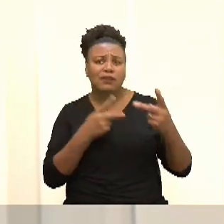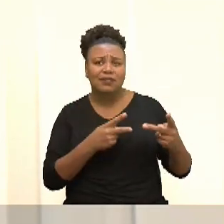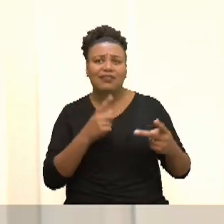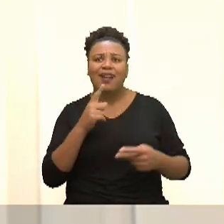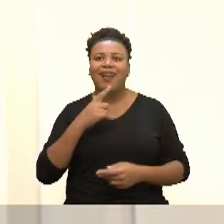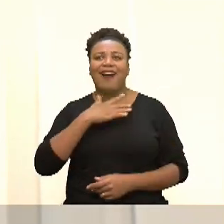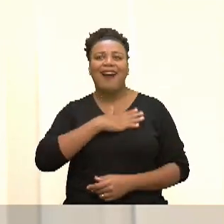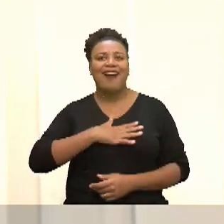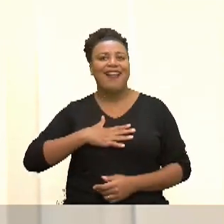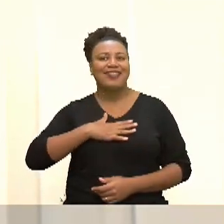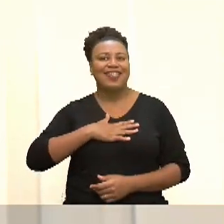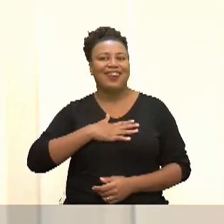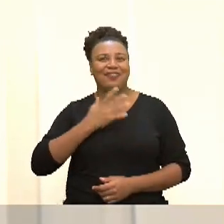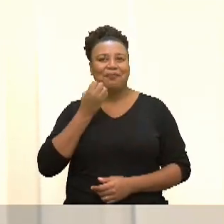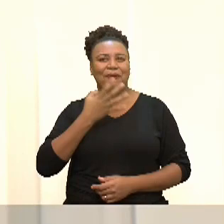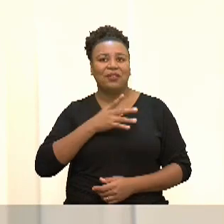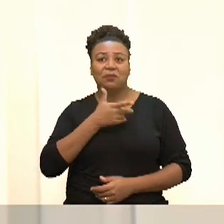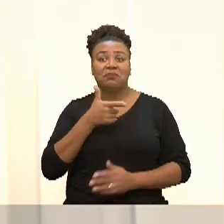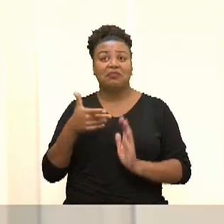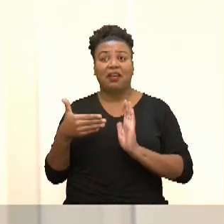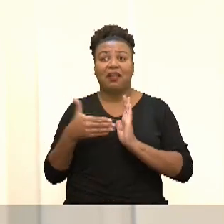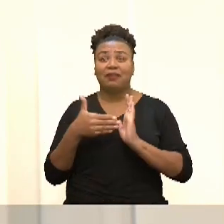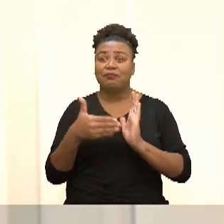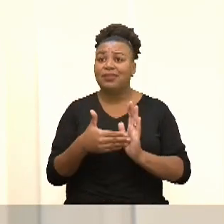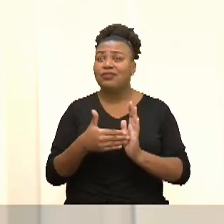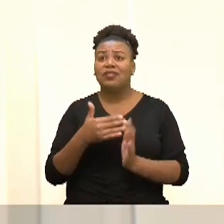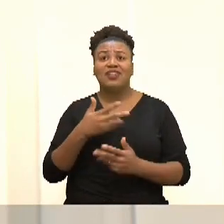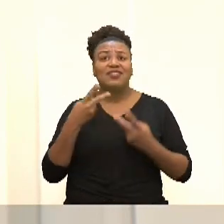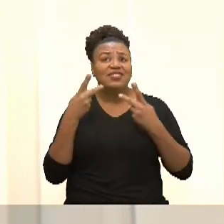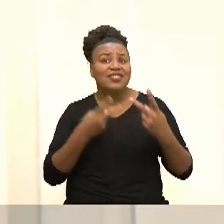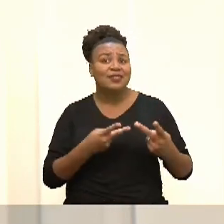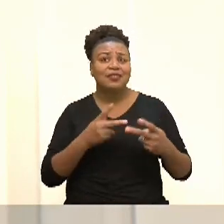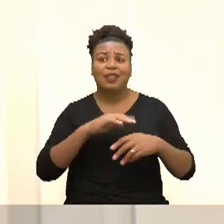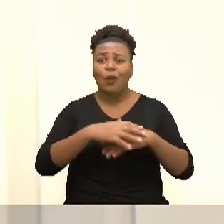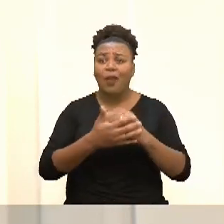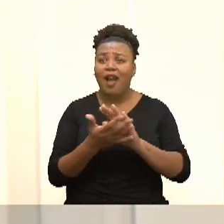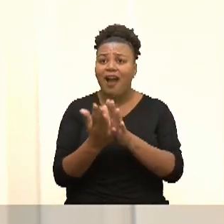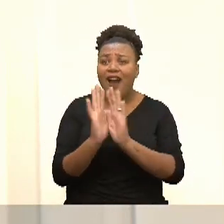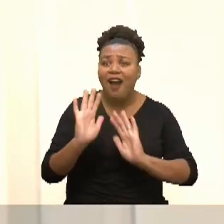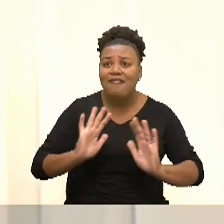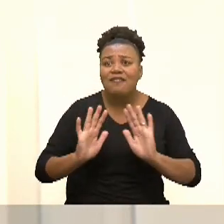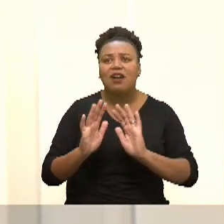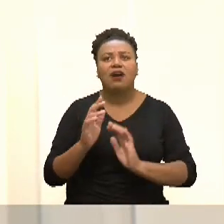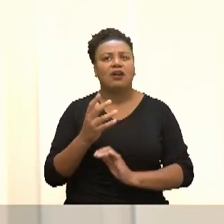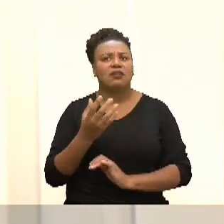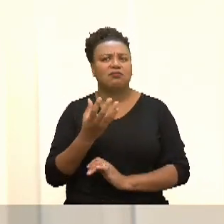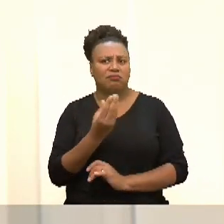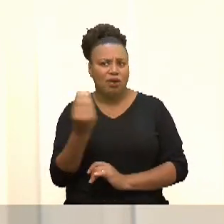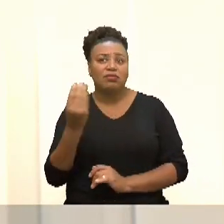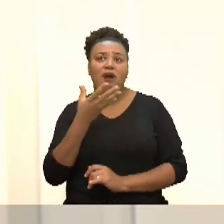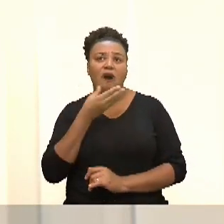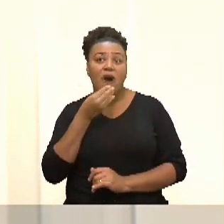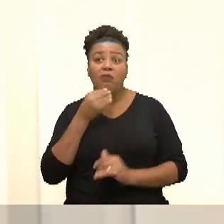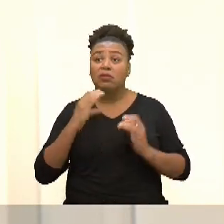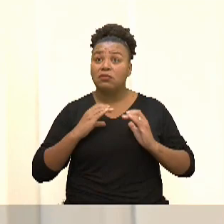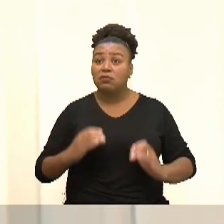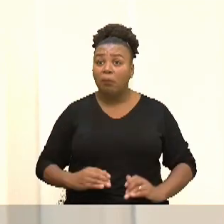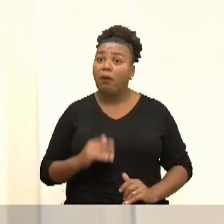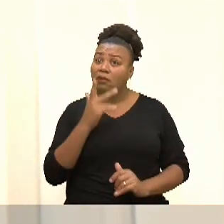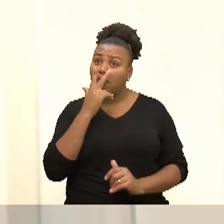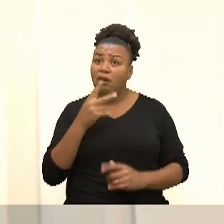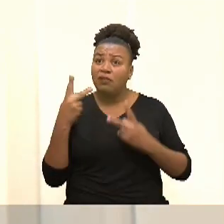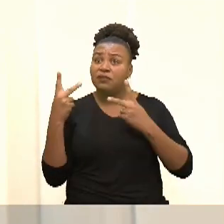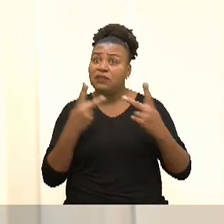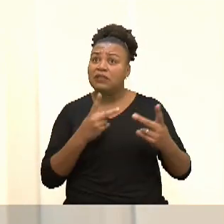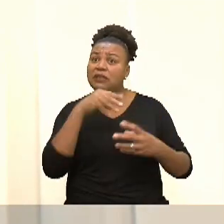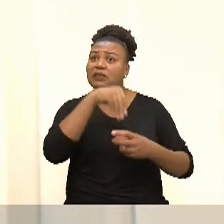agradável. Uma visita não impõe limite, uma visita não lava louça, e muitos homens se comportam como visita